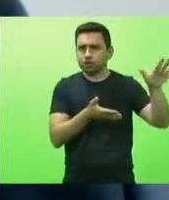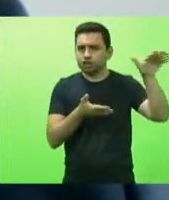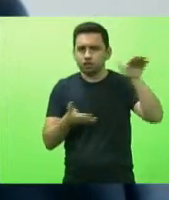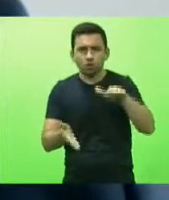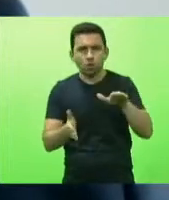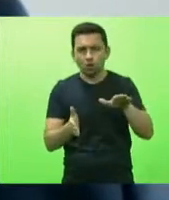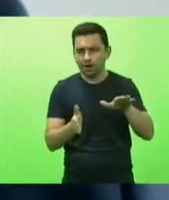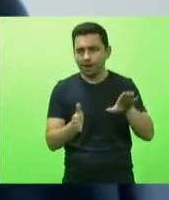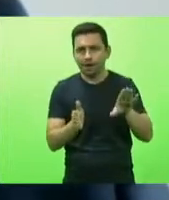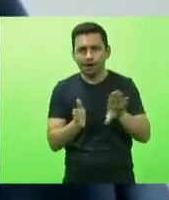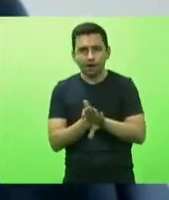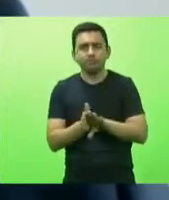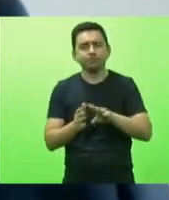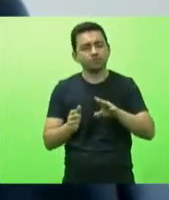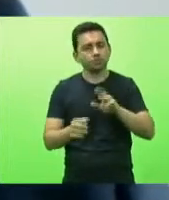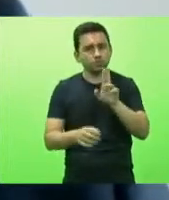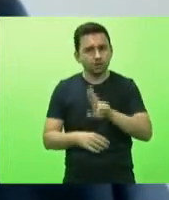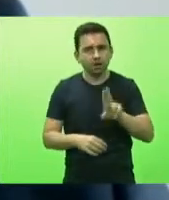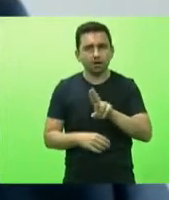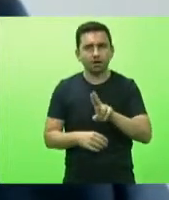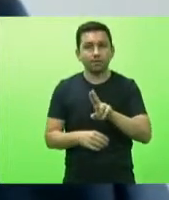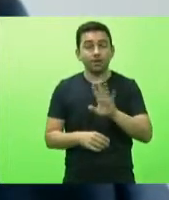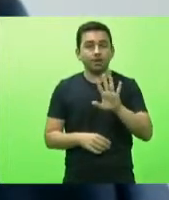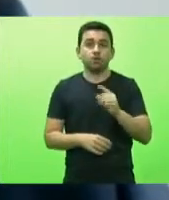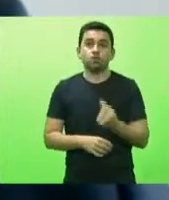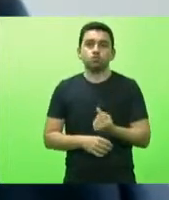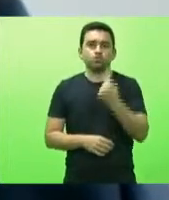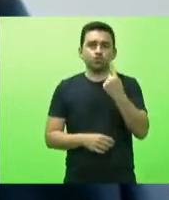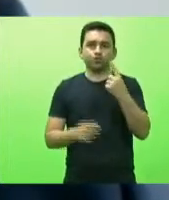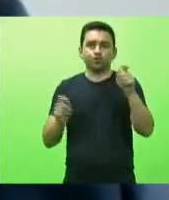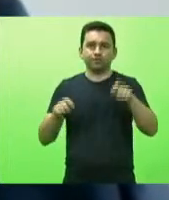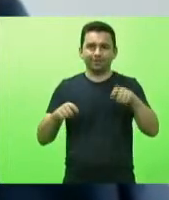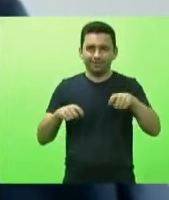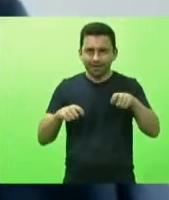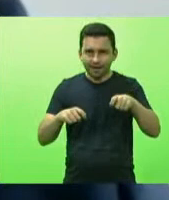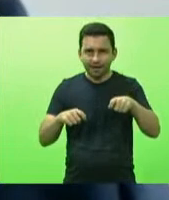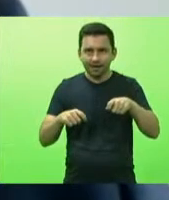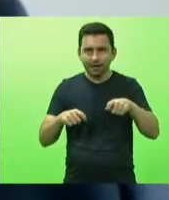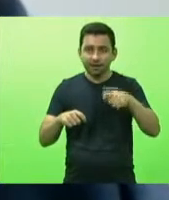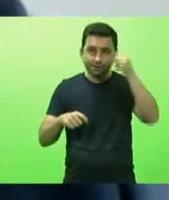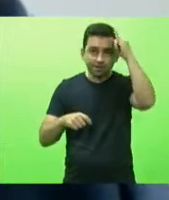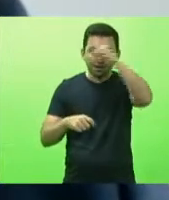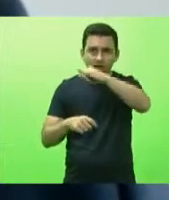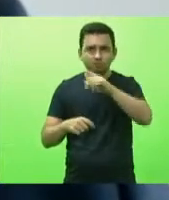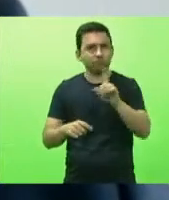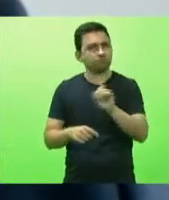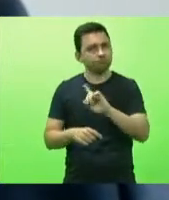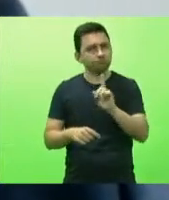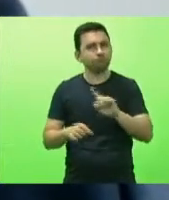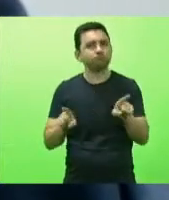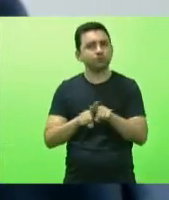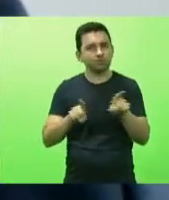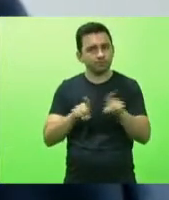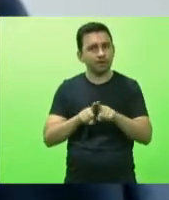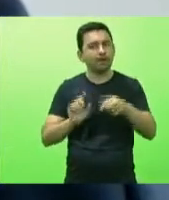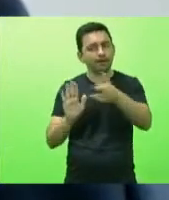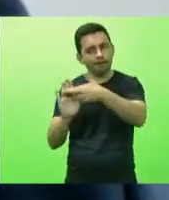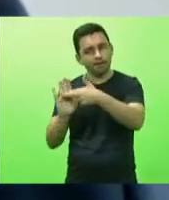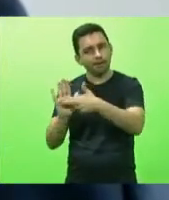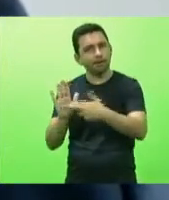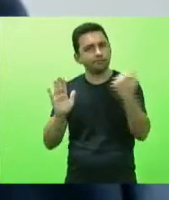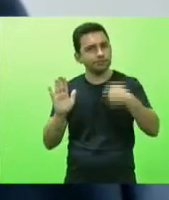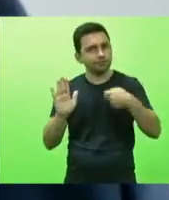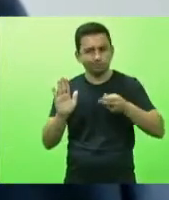todos nós mas ela não é a única ferramenta no enfrentamento da pandemia covid nós precisamos entender que as regras precisam